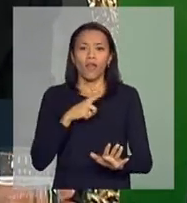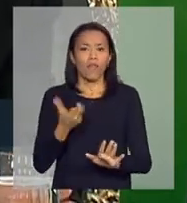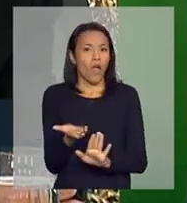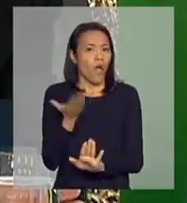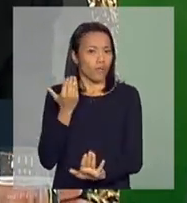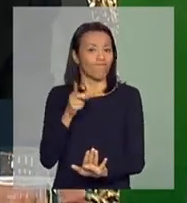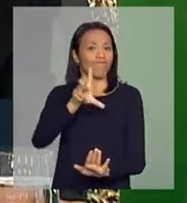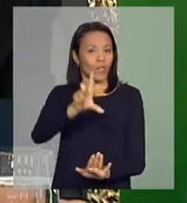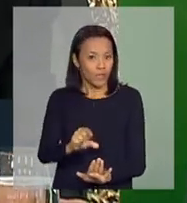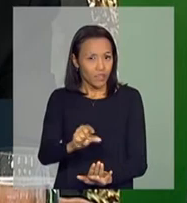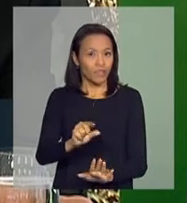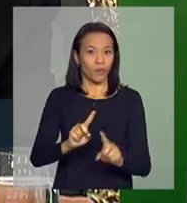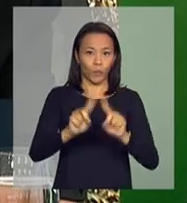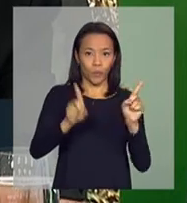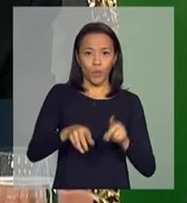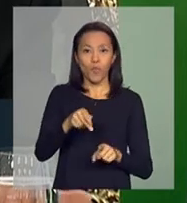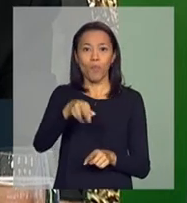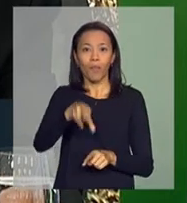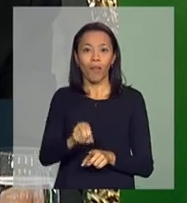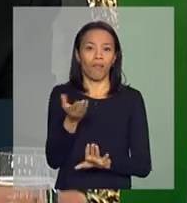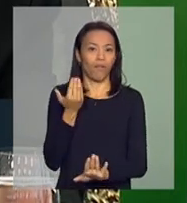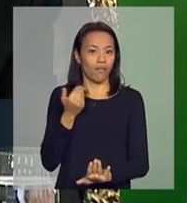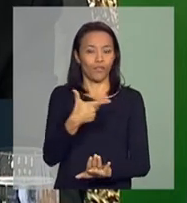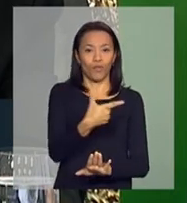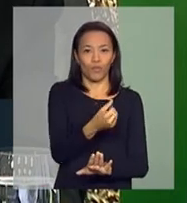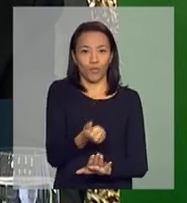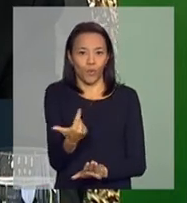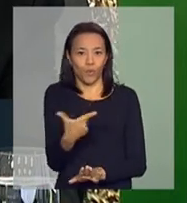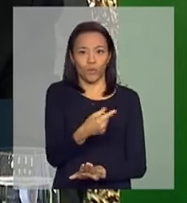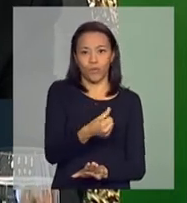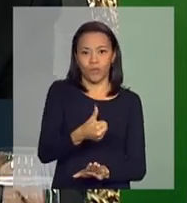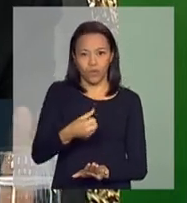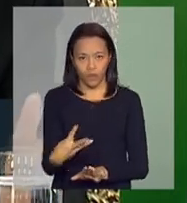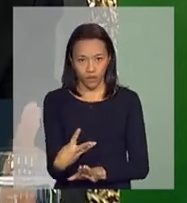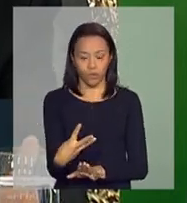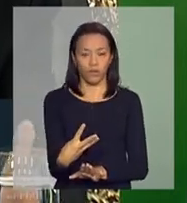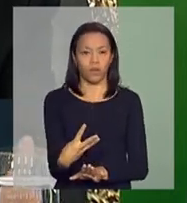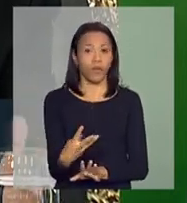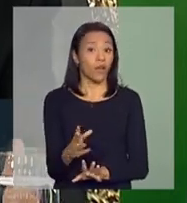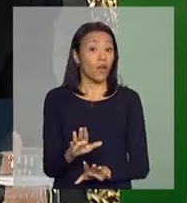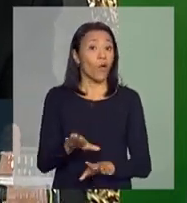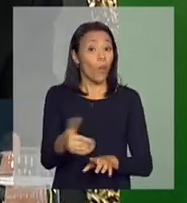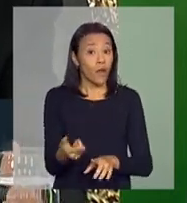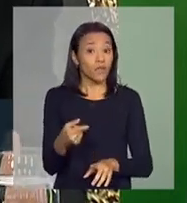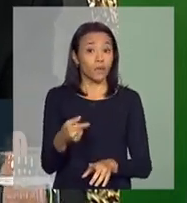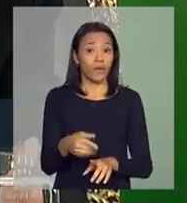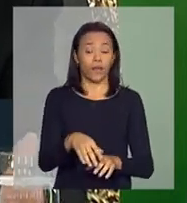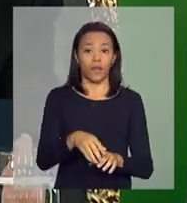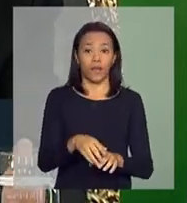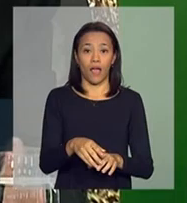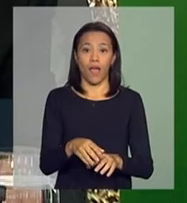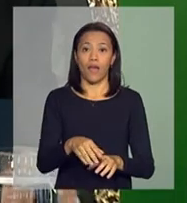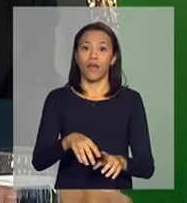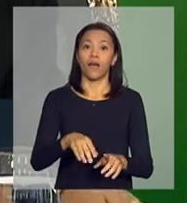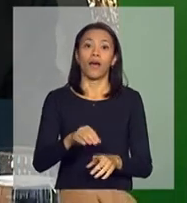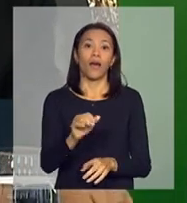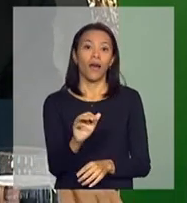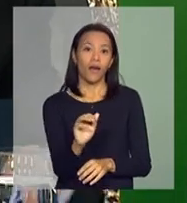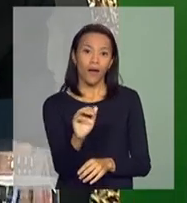redução no plano passado, no plano 2012, 2013. Quanto à Anaté,